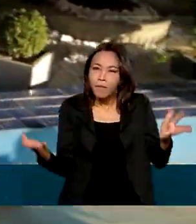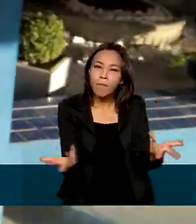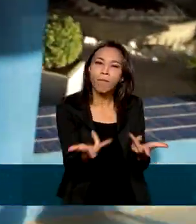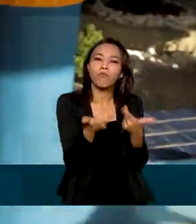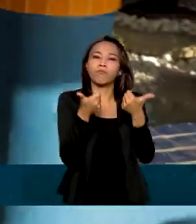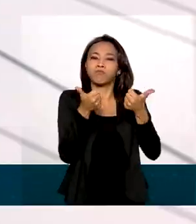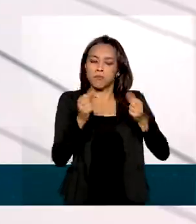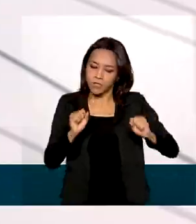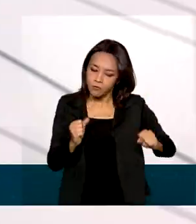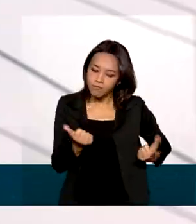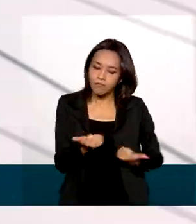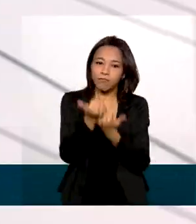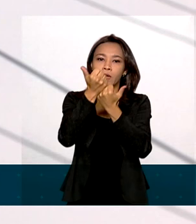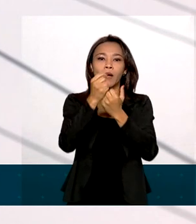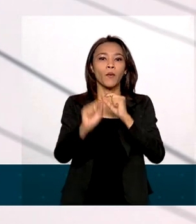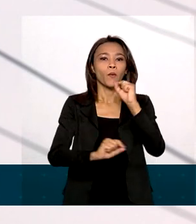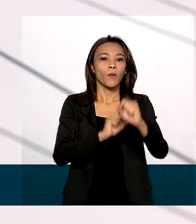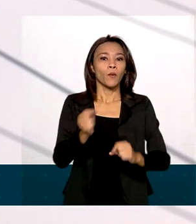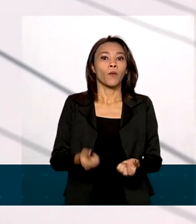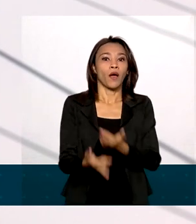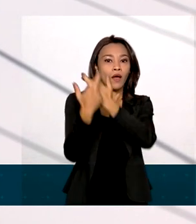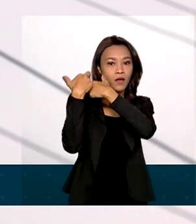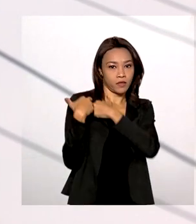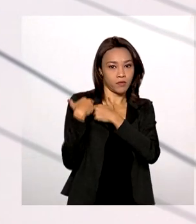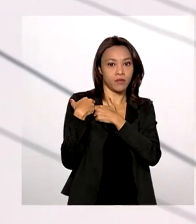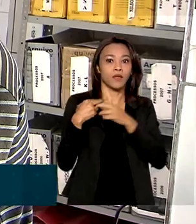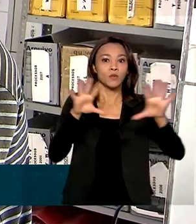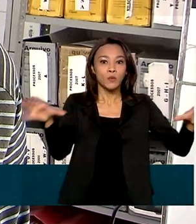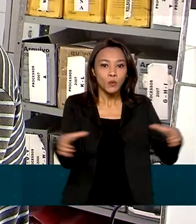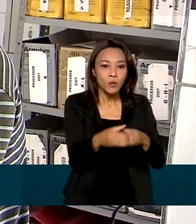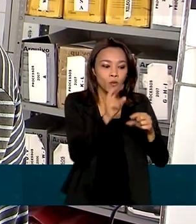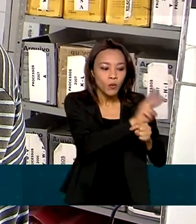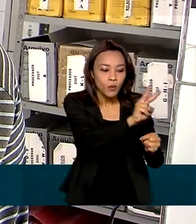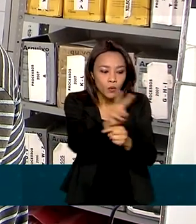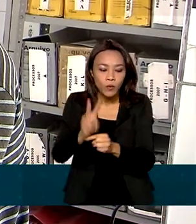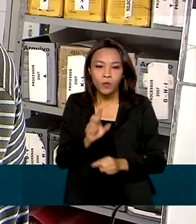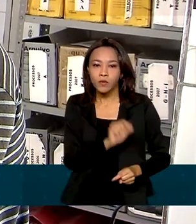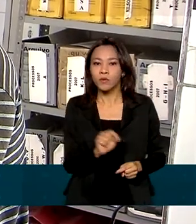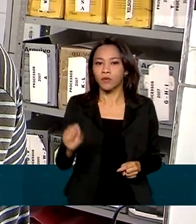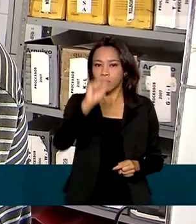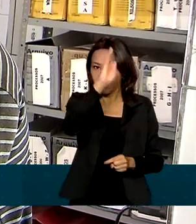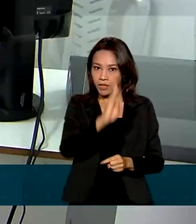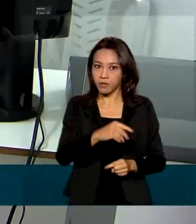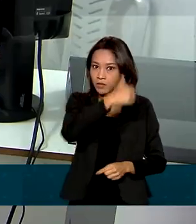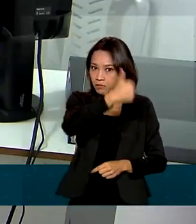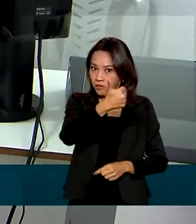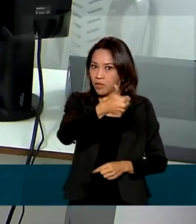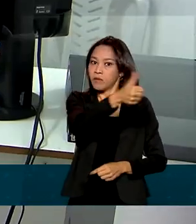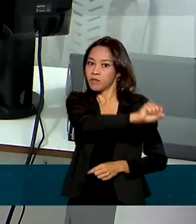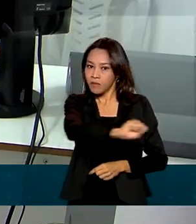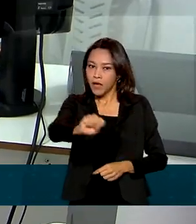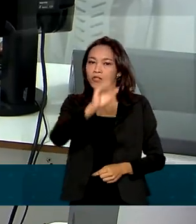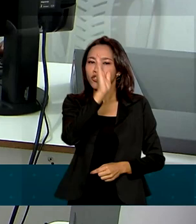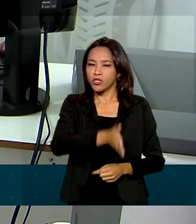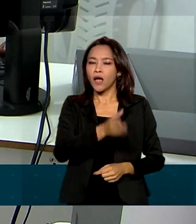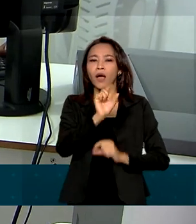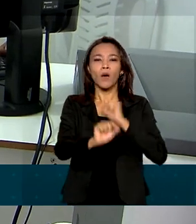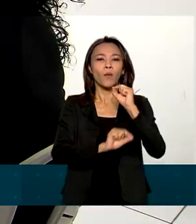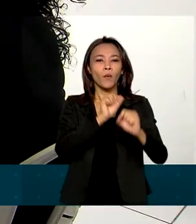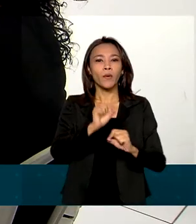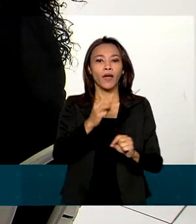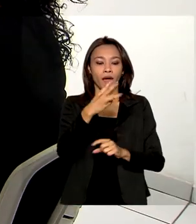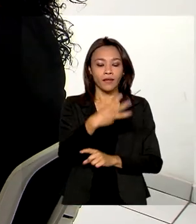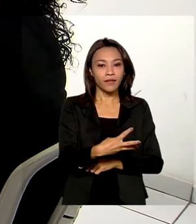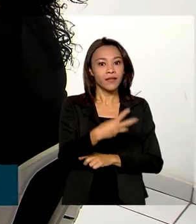e fortalecer o papel dos conselheiros em todo o país. Só no primeiro semestre deste ano foram repassados a